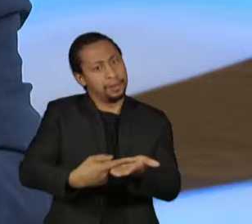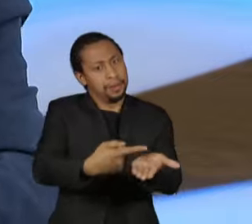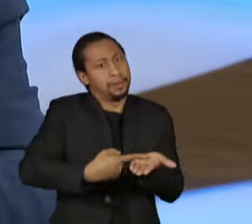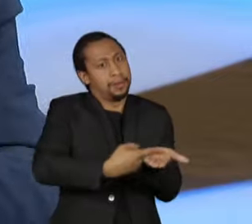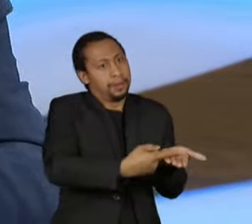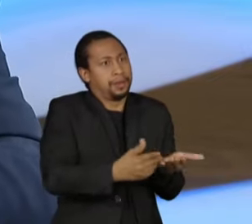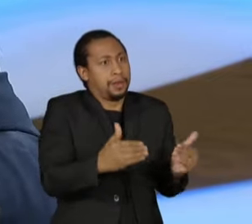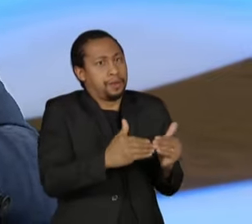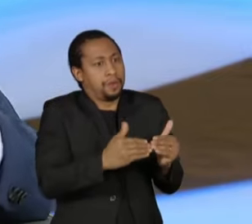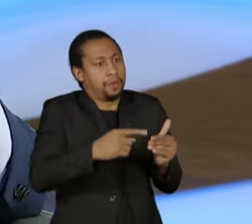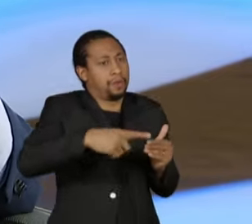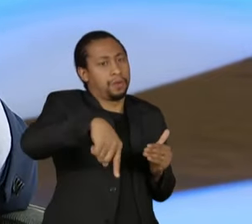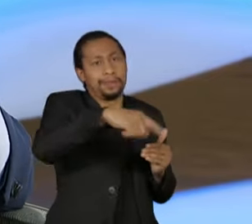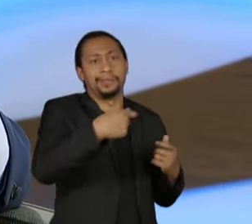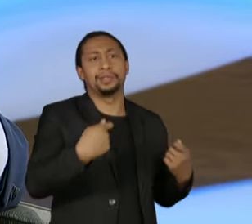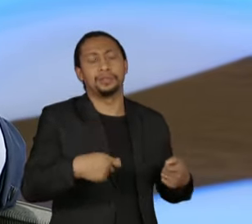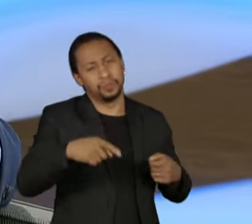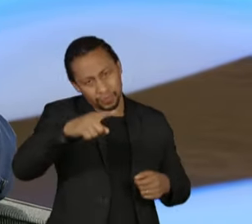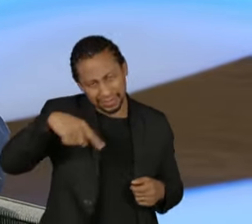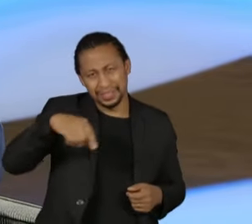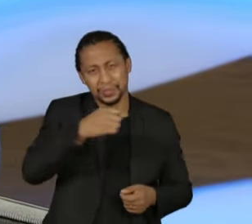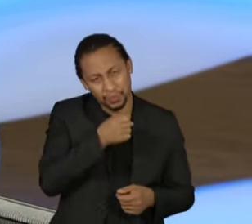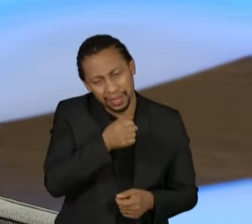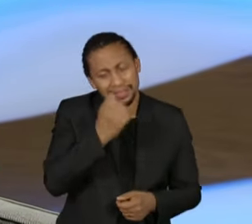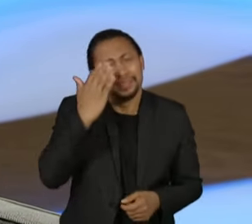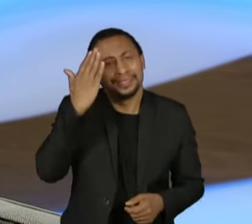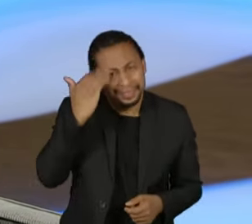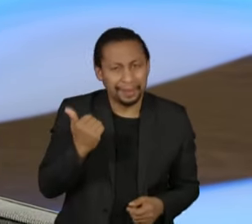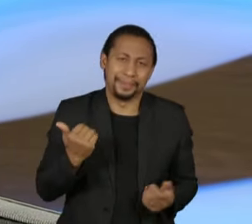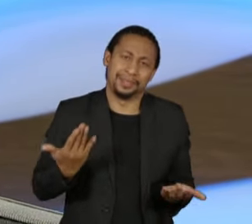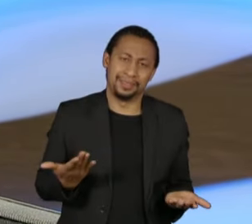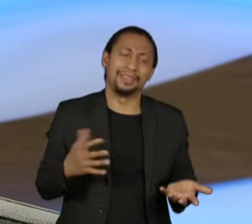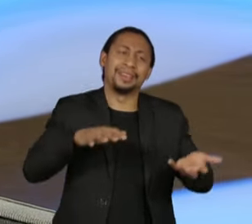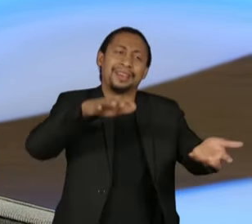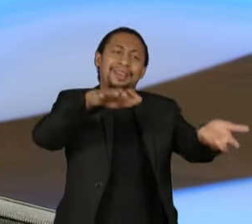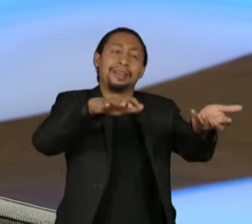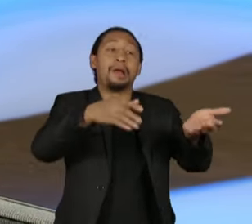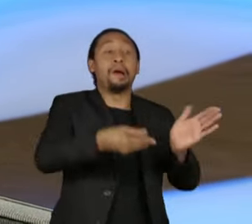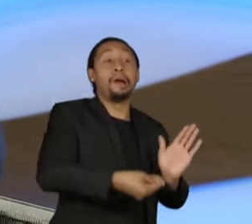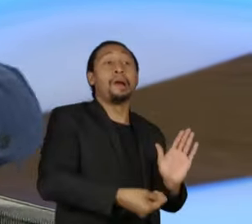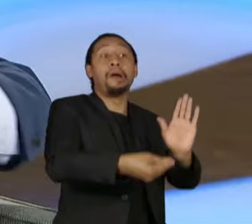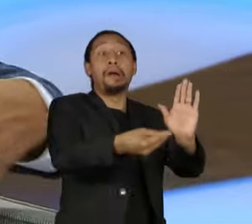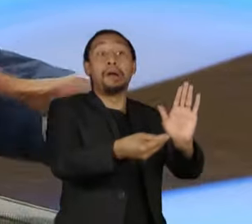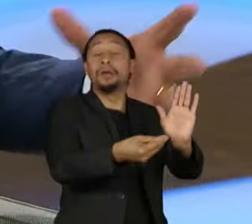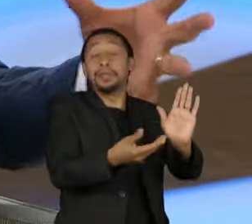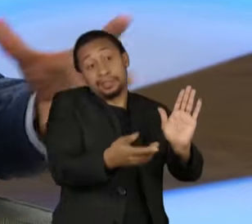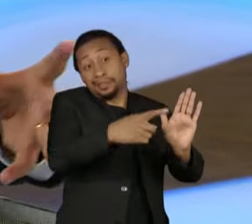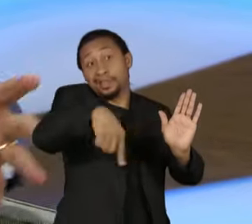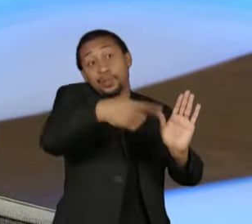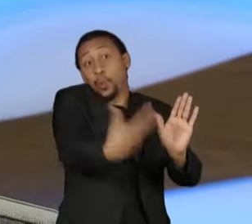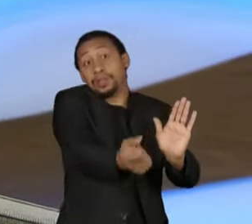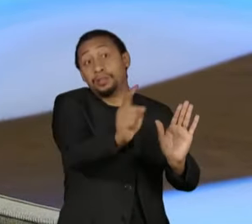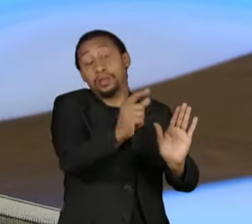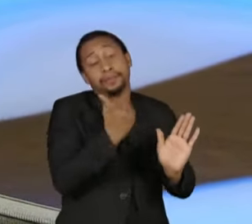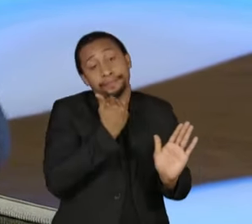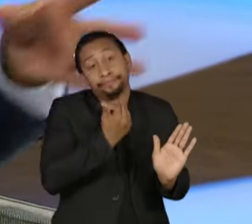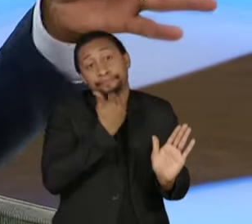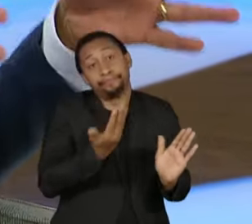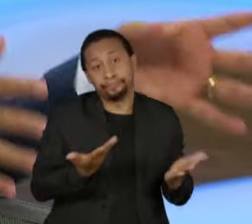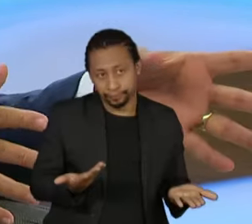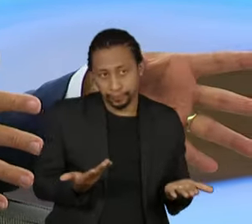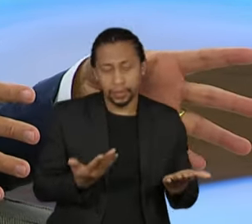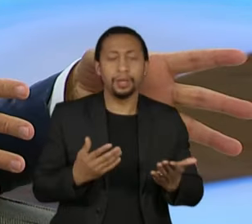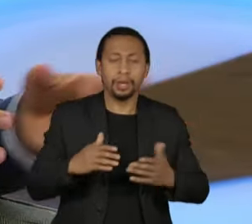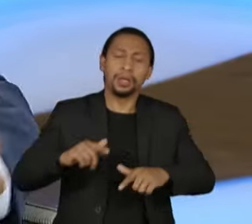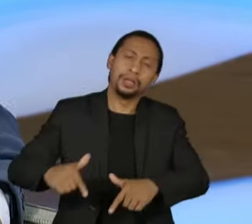jornalistas sabem o que eu estou falando. Então, o que foi trabalhado? Em todas essas negociações, inclusive,